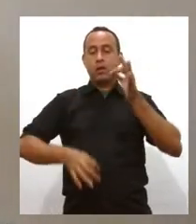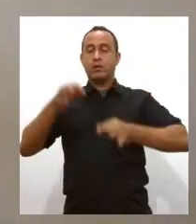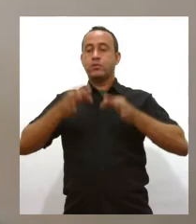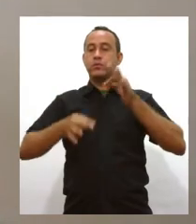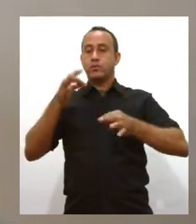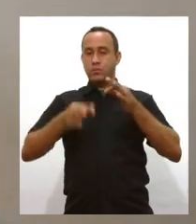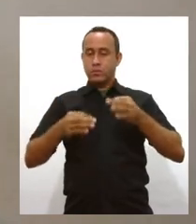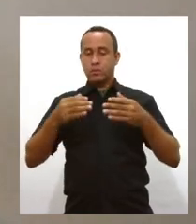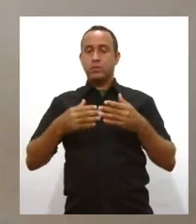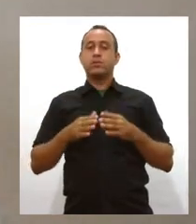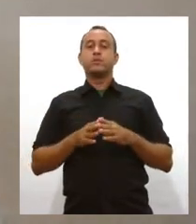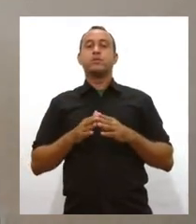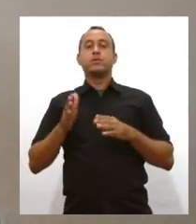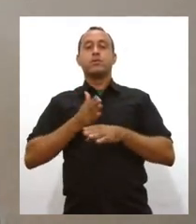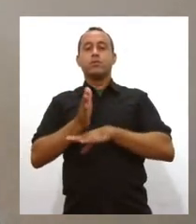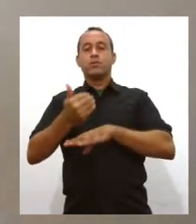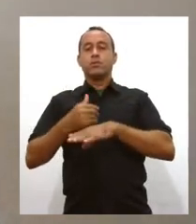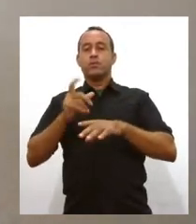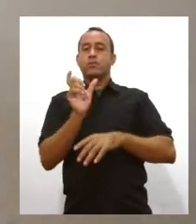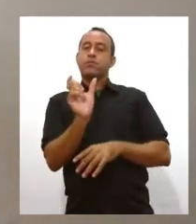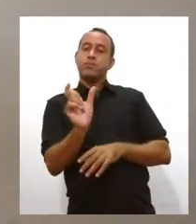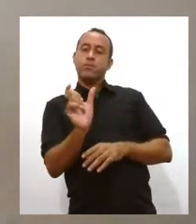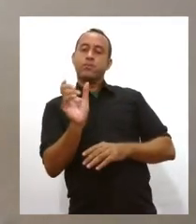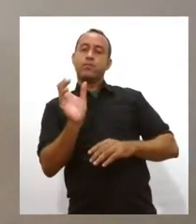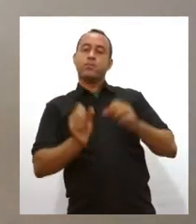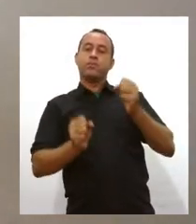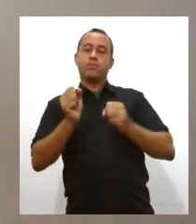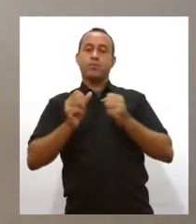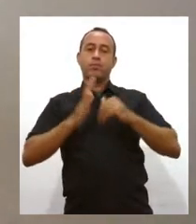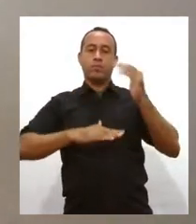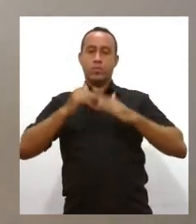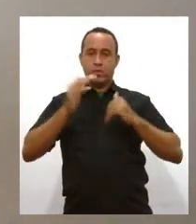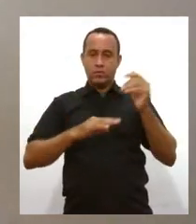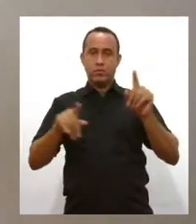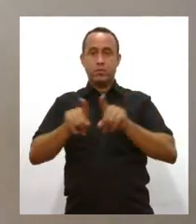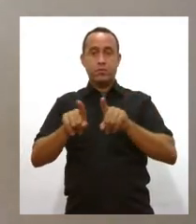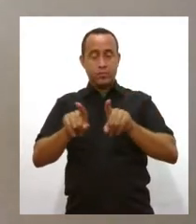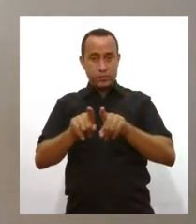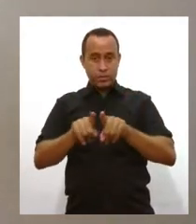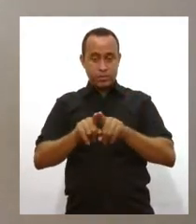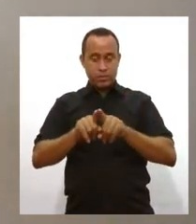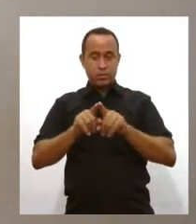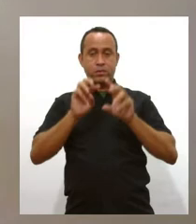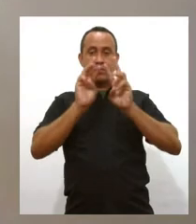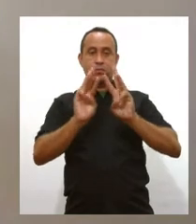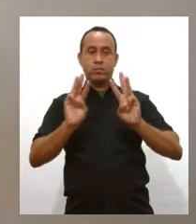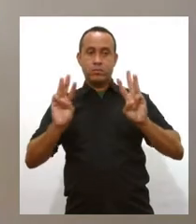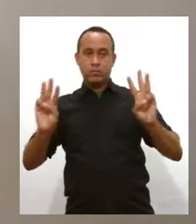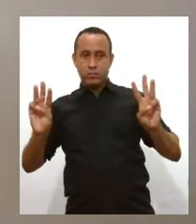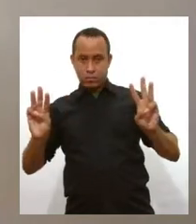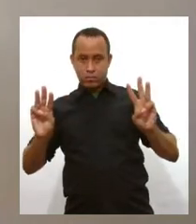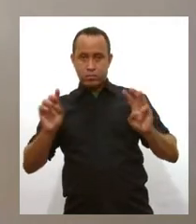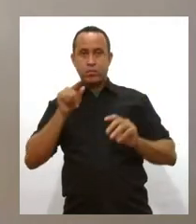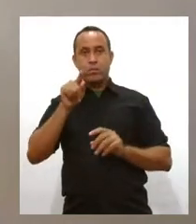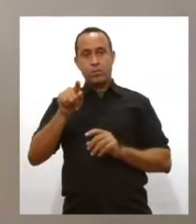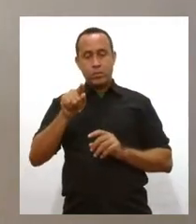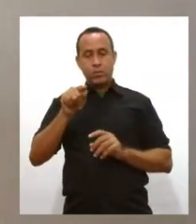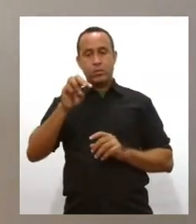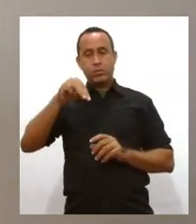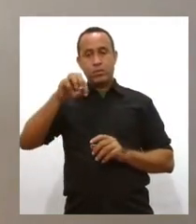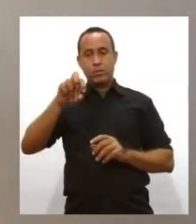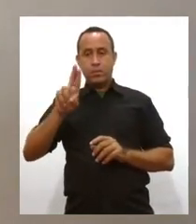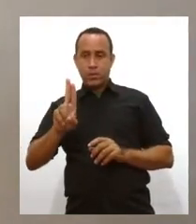e reabilitação profissional. Para agendar o atendimento, você pode entrar no site www.meu